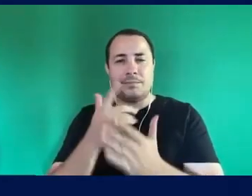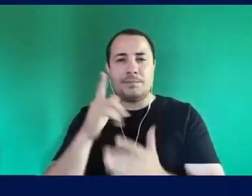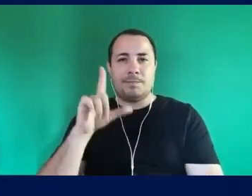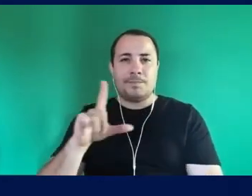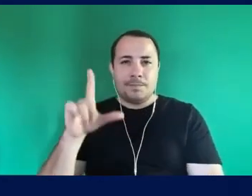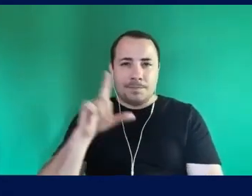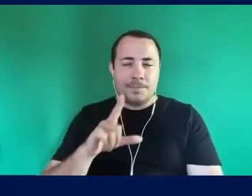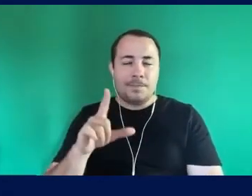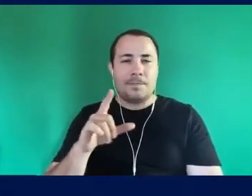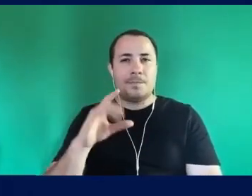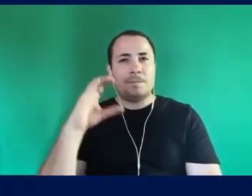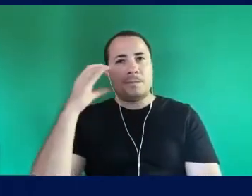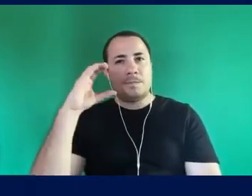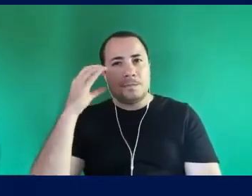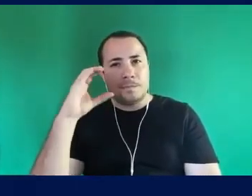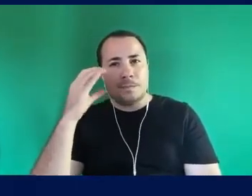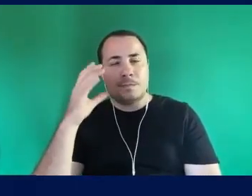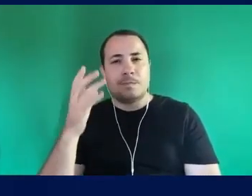história